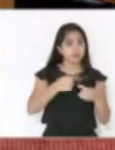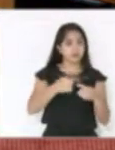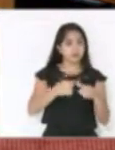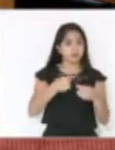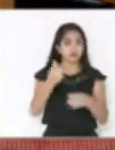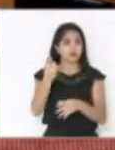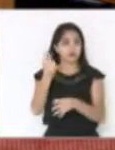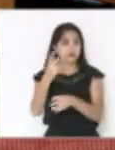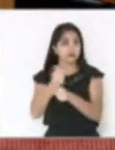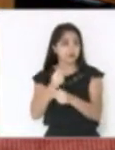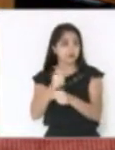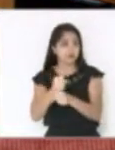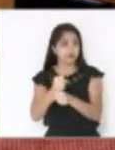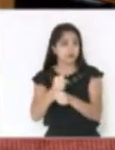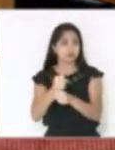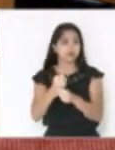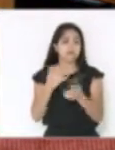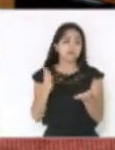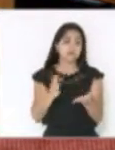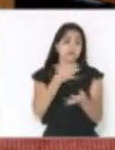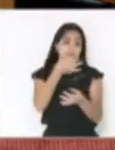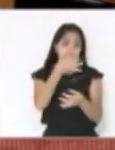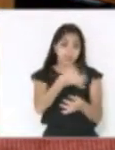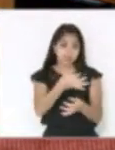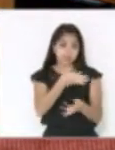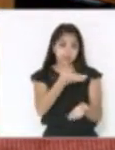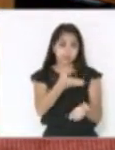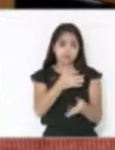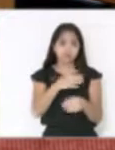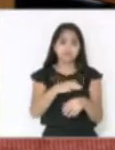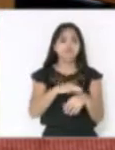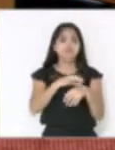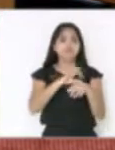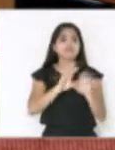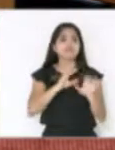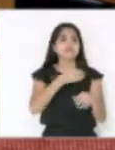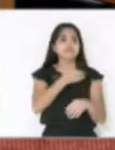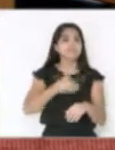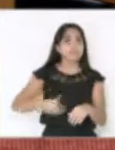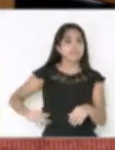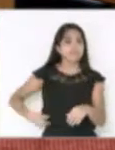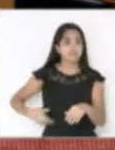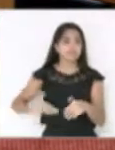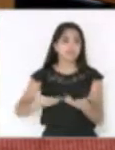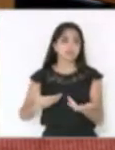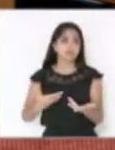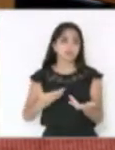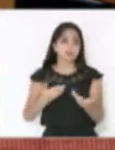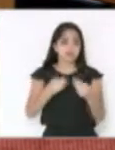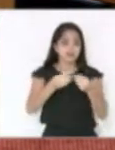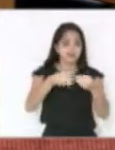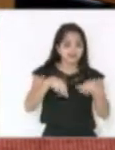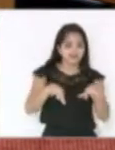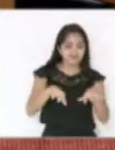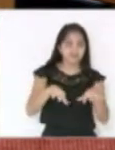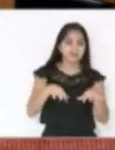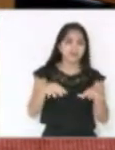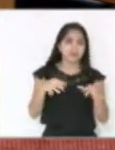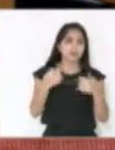Quero sugerir ao nosso líder do governo para que não haja este prejuízo ao